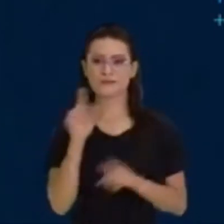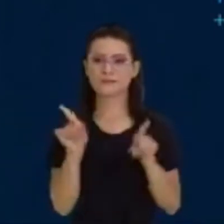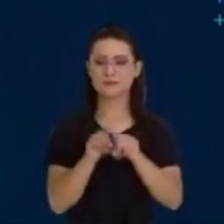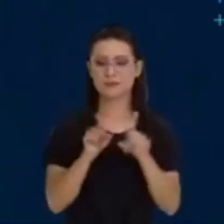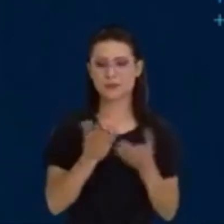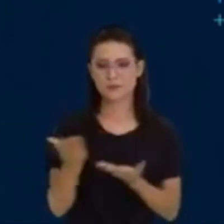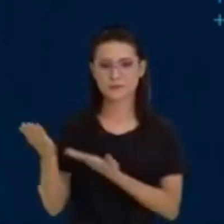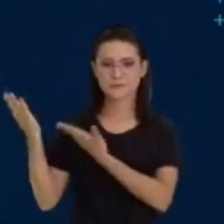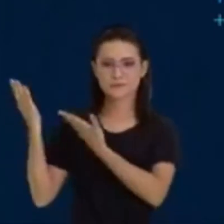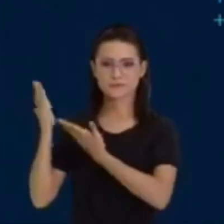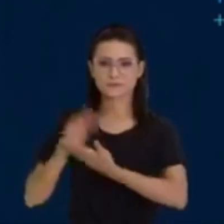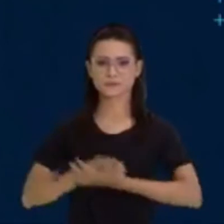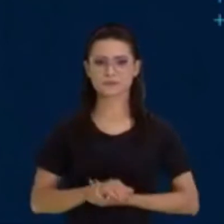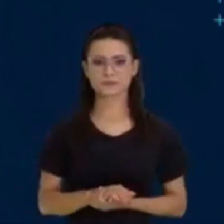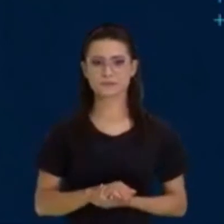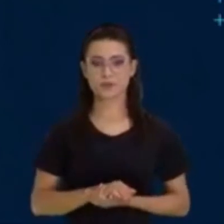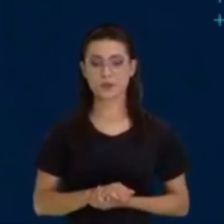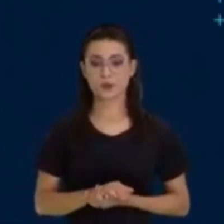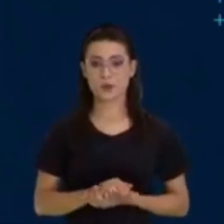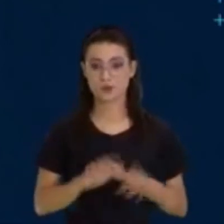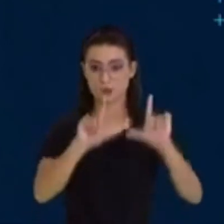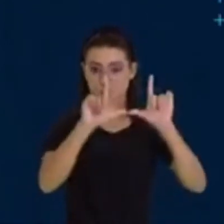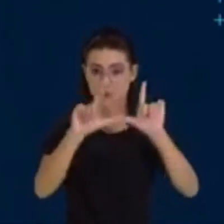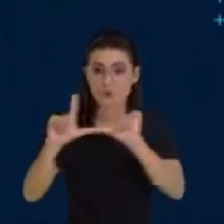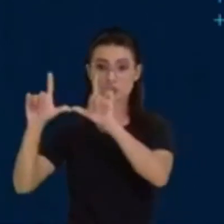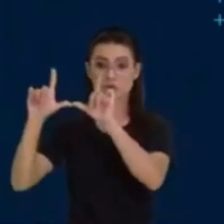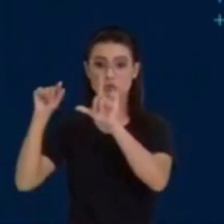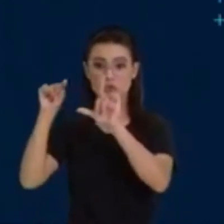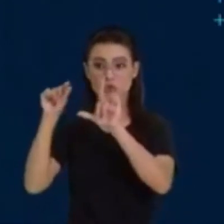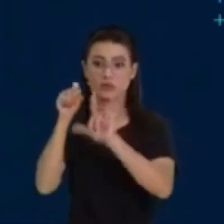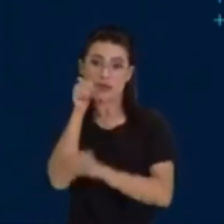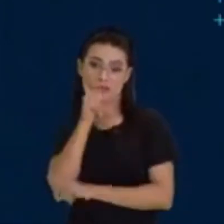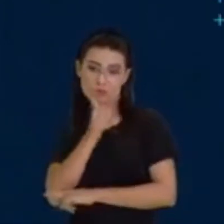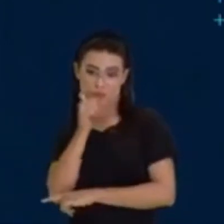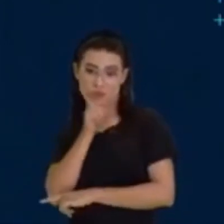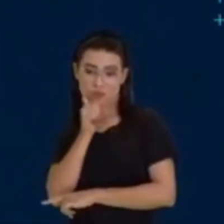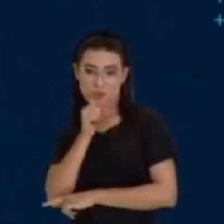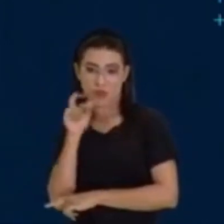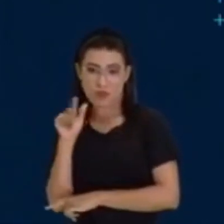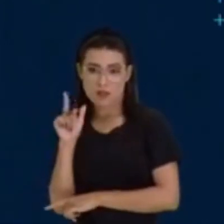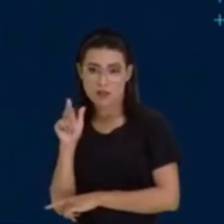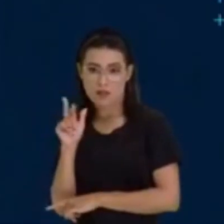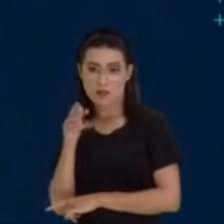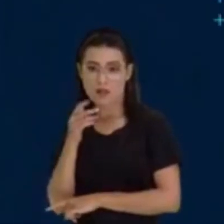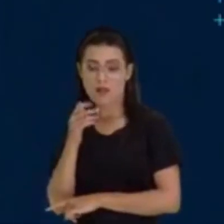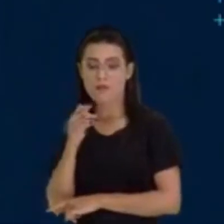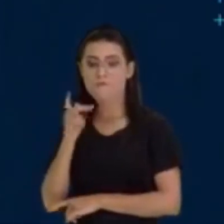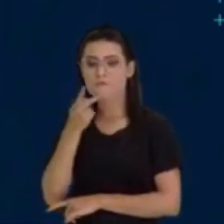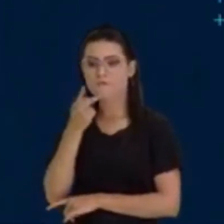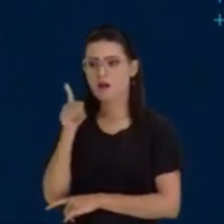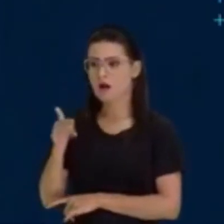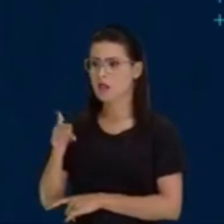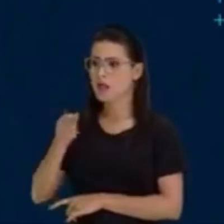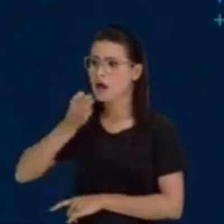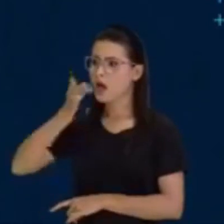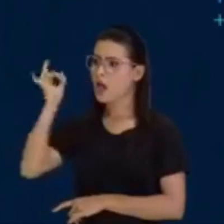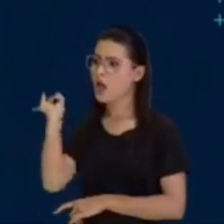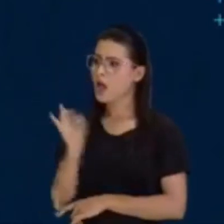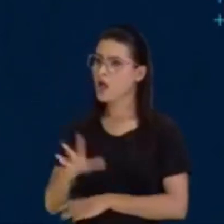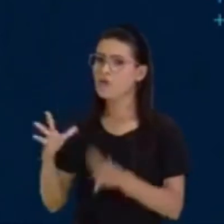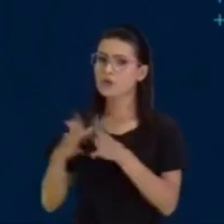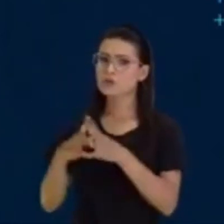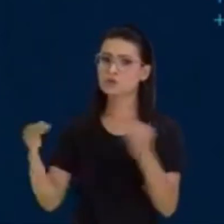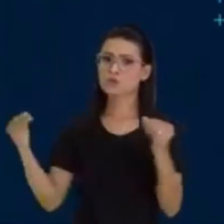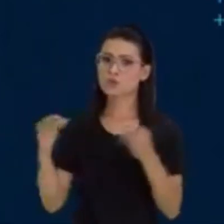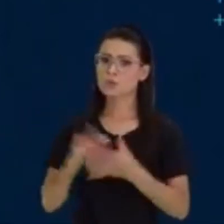No segundo quadrinho, Neguinha fala, Égua! Ela sumiu! E Açaí responde, deve